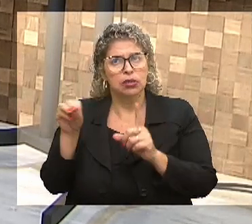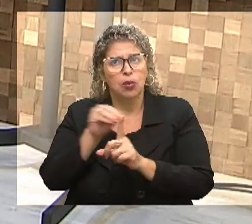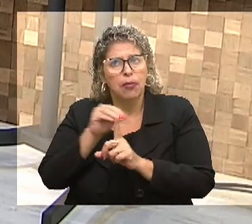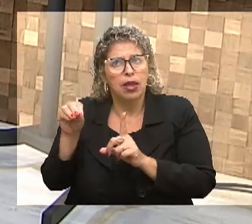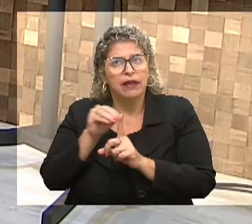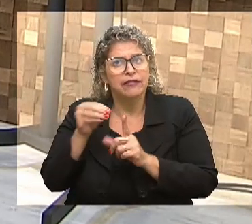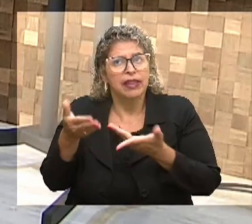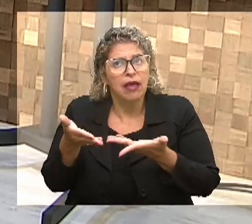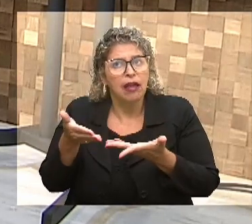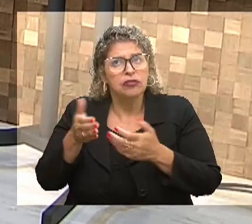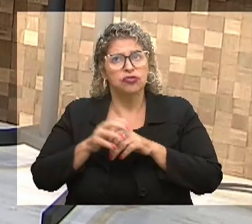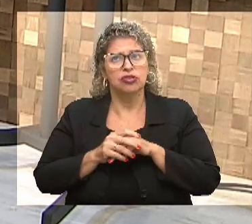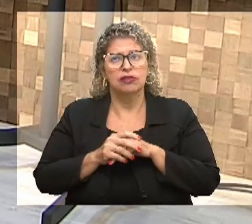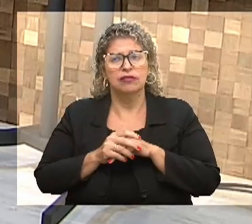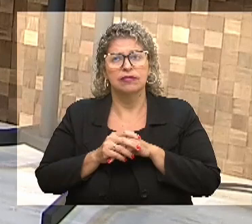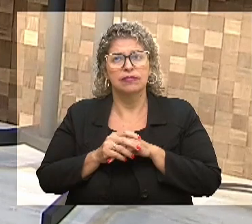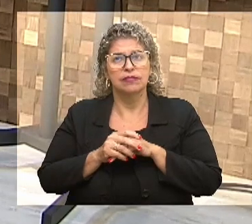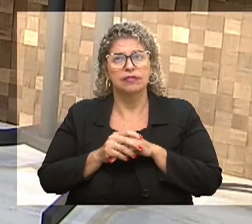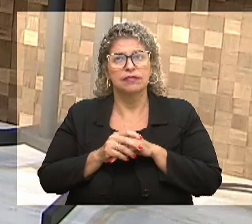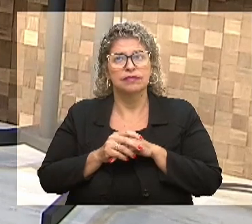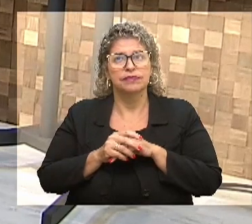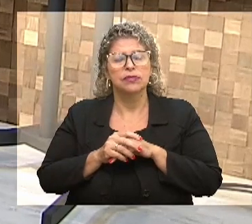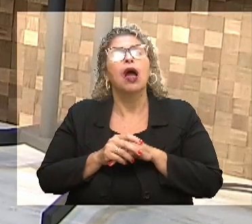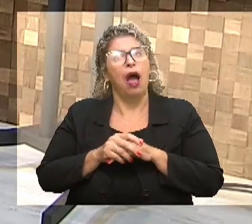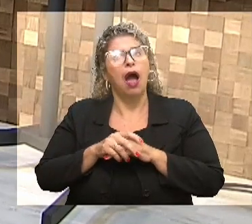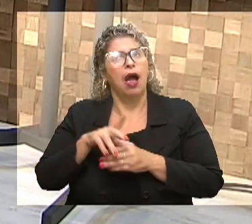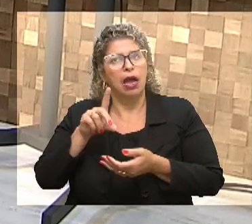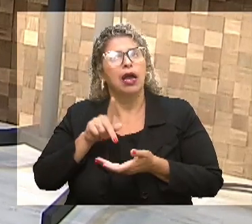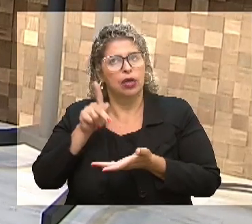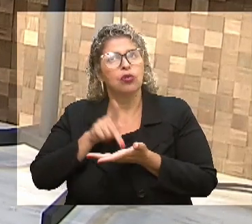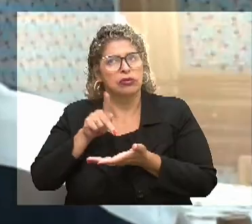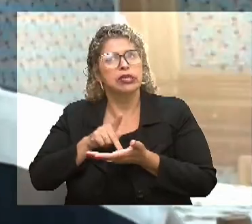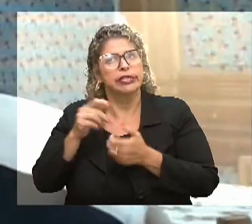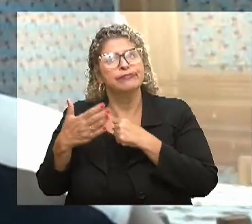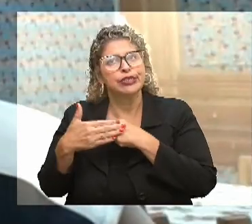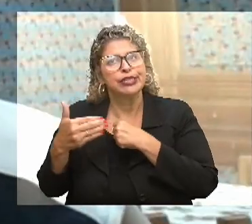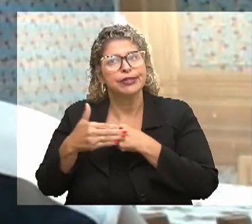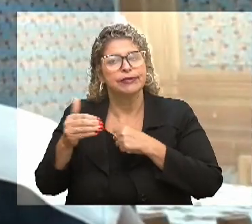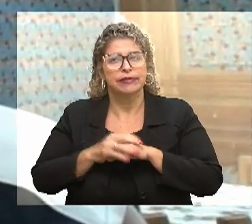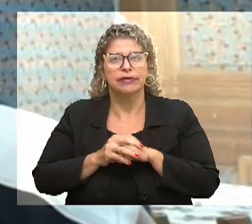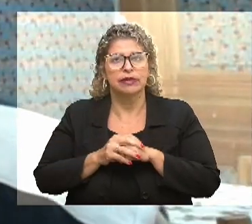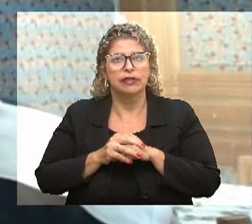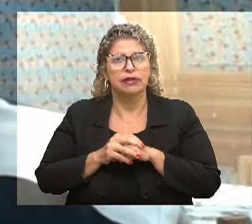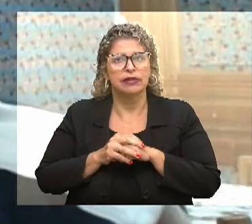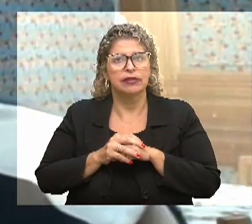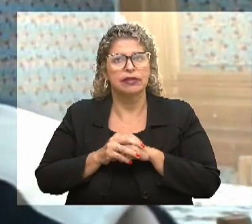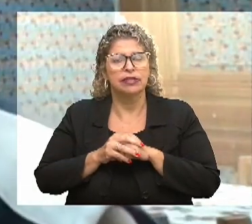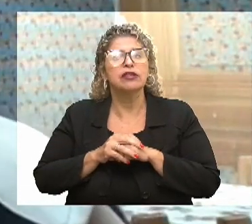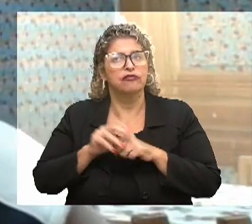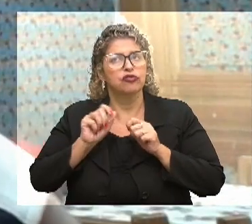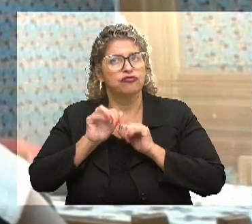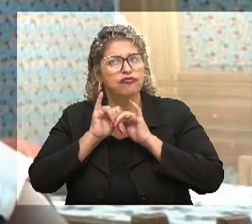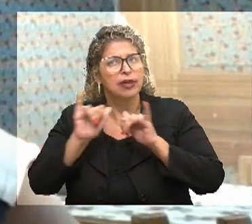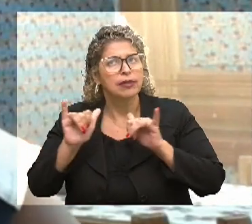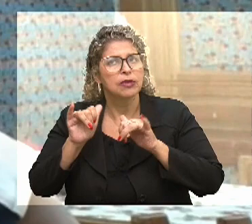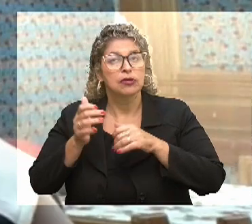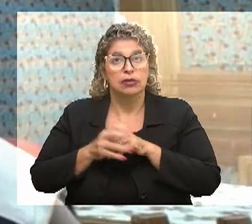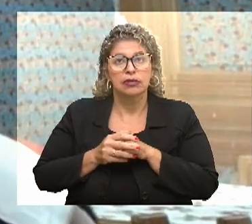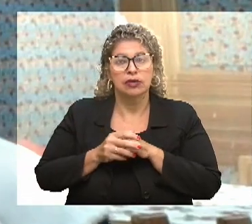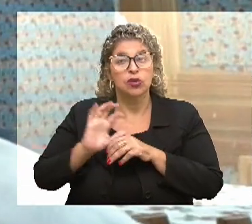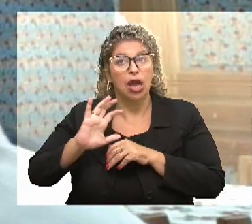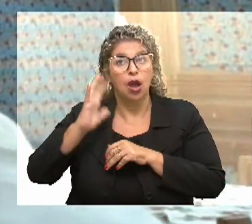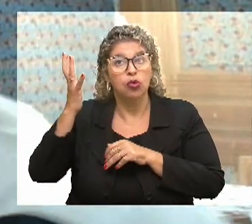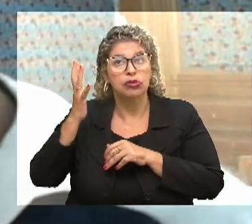vulnerabilidade? Com certeza, minha querida. Eu vou te falar uma coisa assim, o que